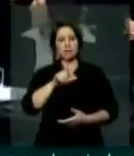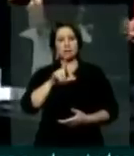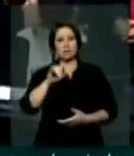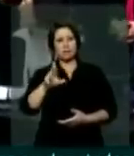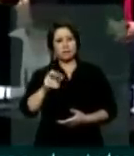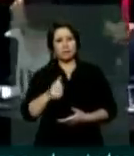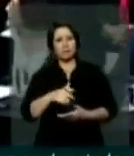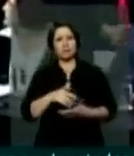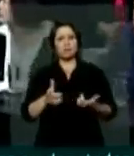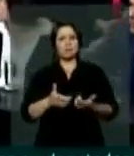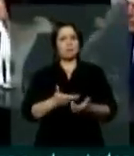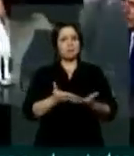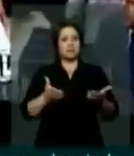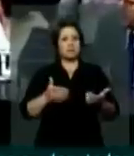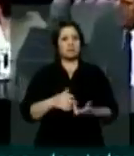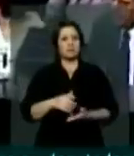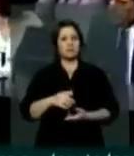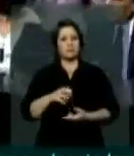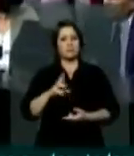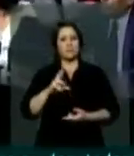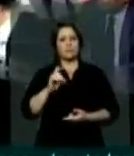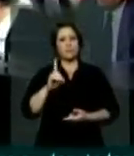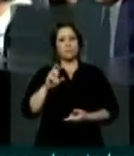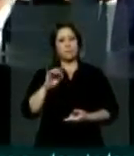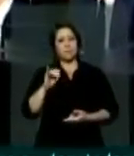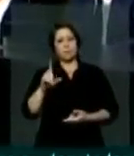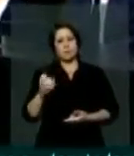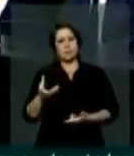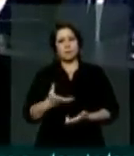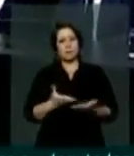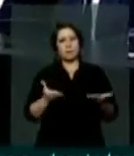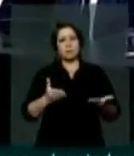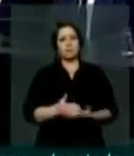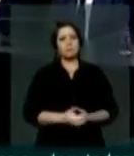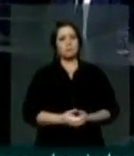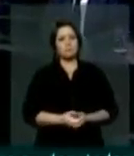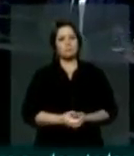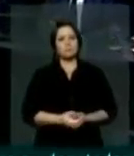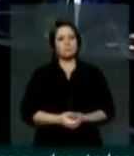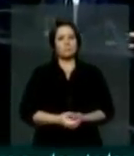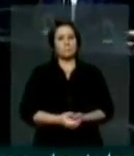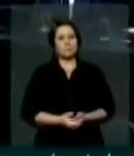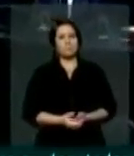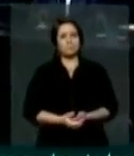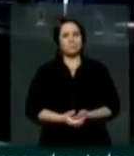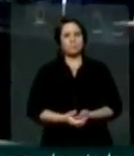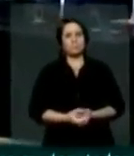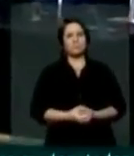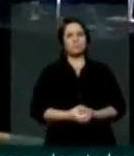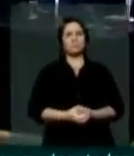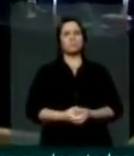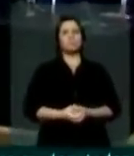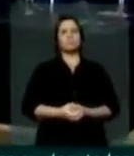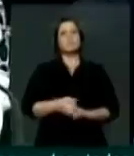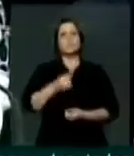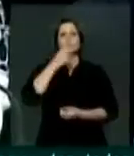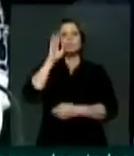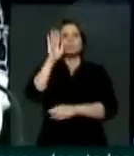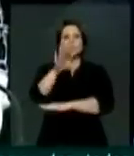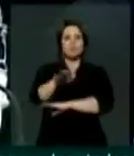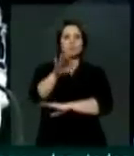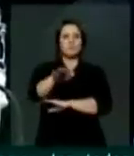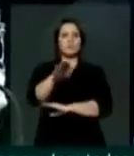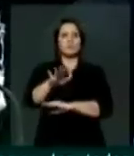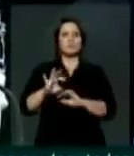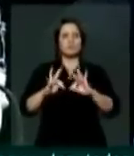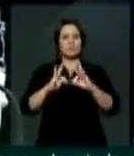Geraldo Júlio, Rodrigo e Augusto Nardes. Boa tarde a todas e a